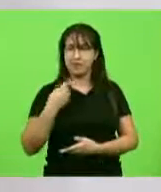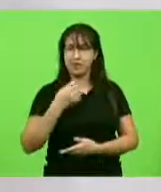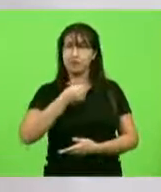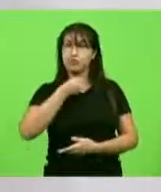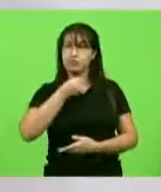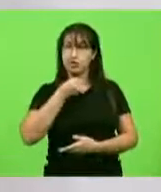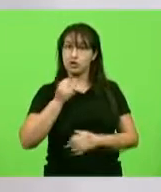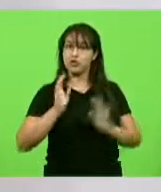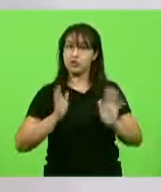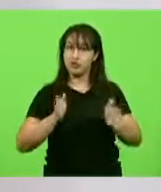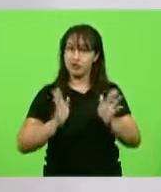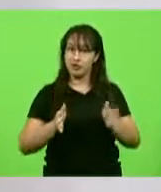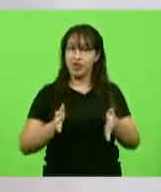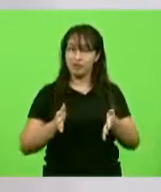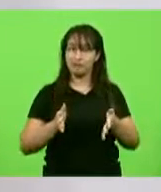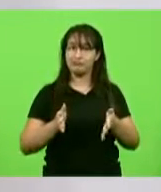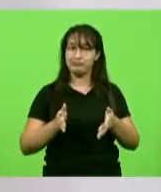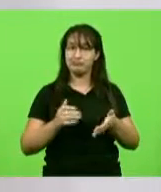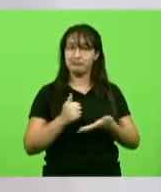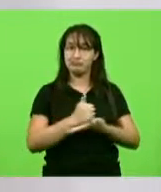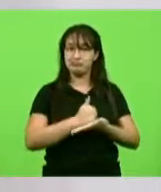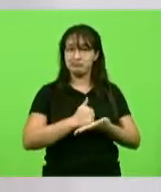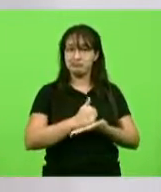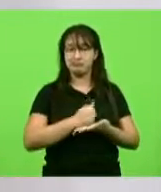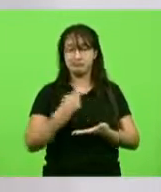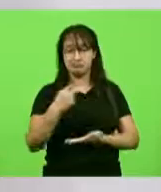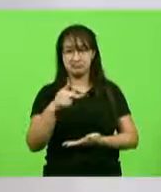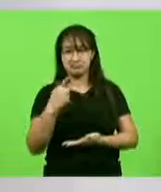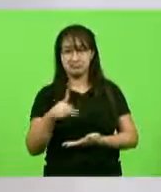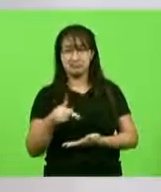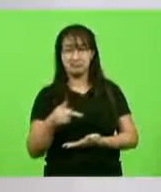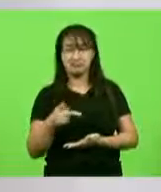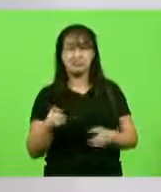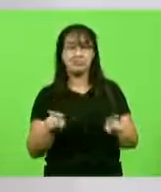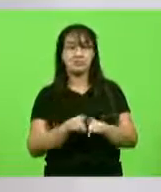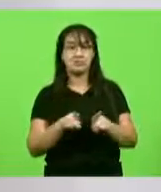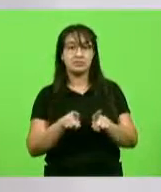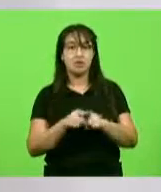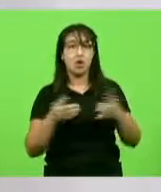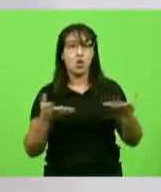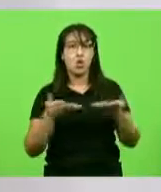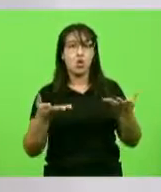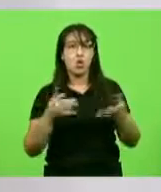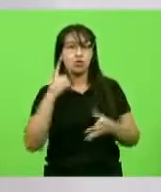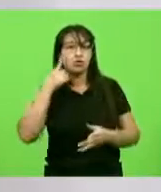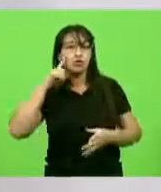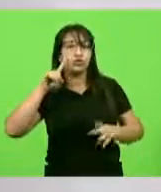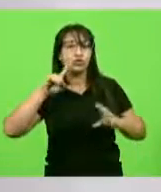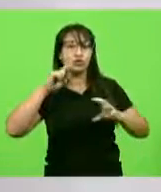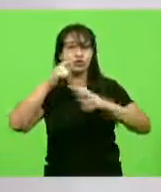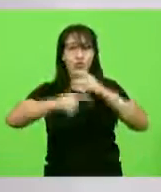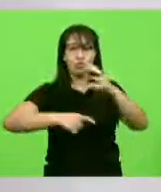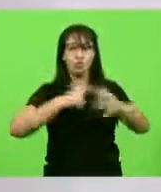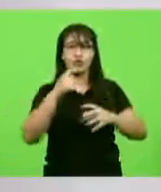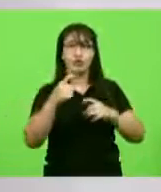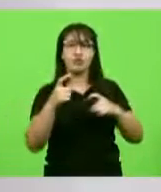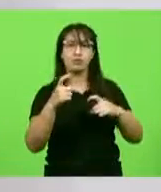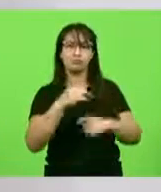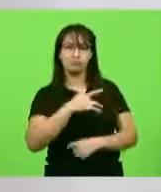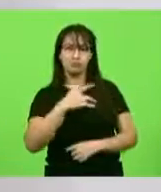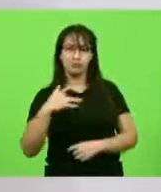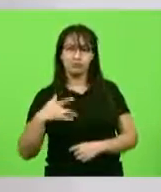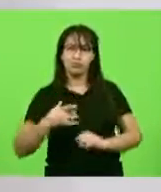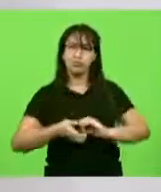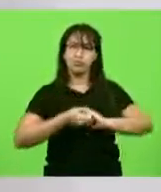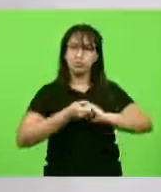cumprimentar nesse dia mundial da saúde, cumprimentar todos os trabalhadores da saúde,